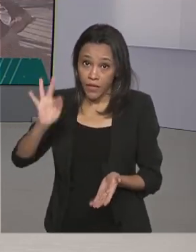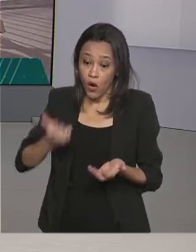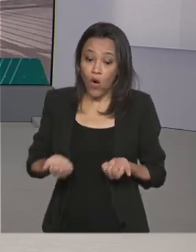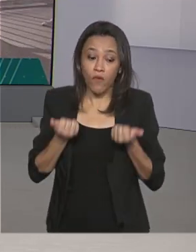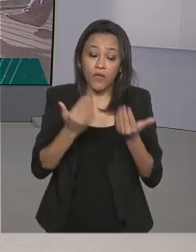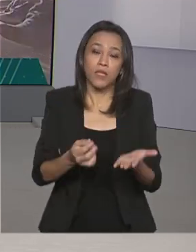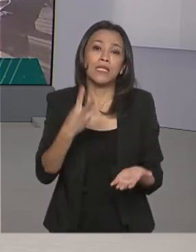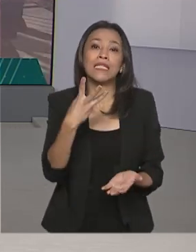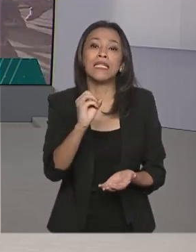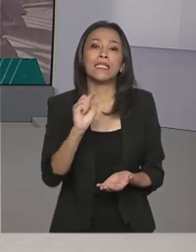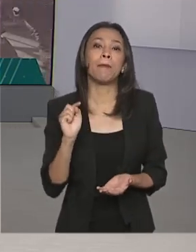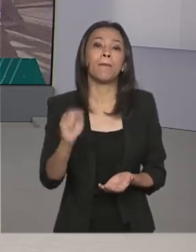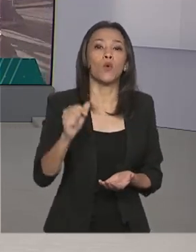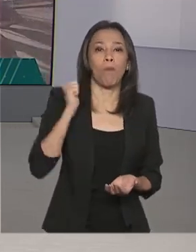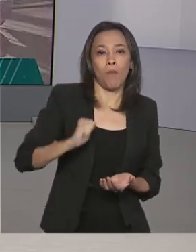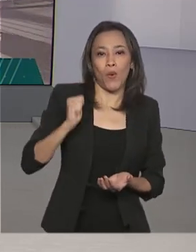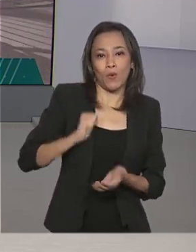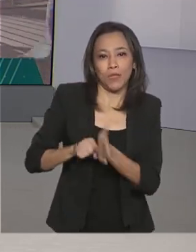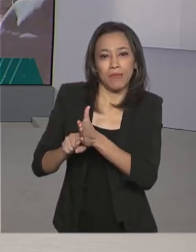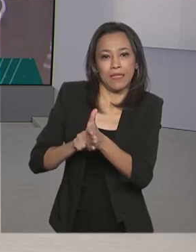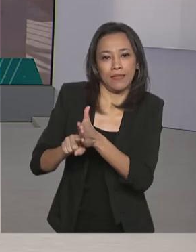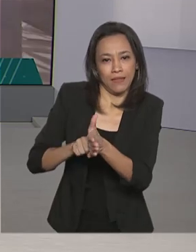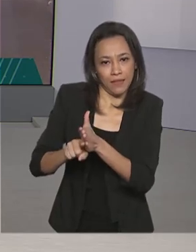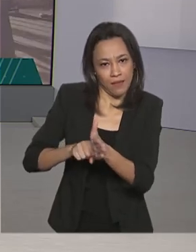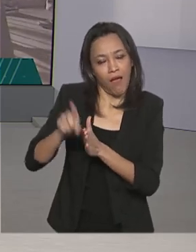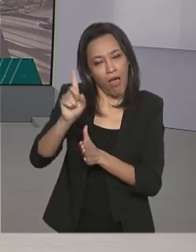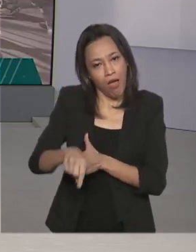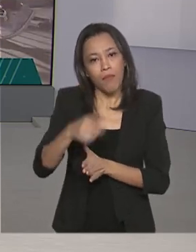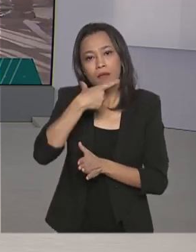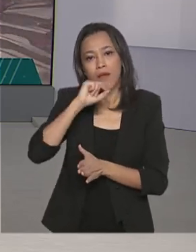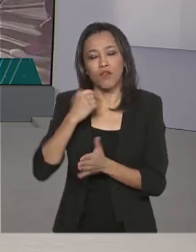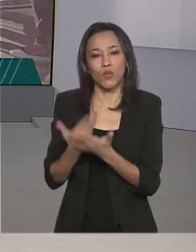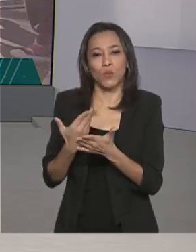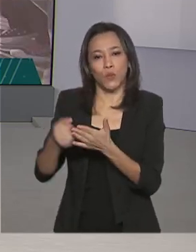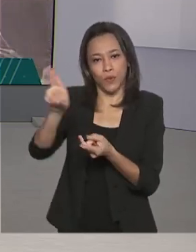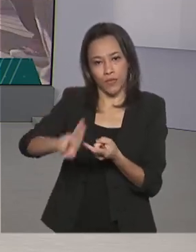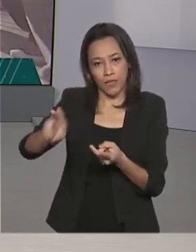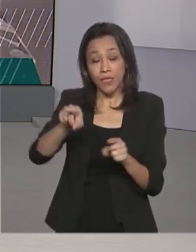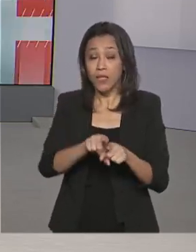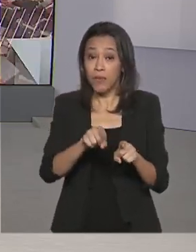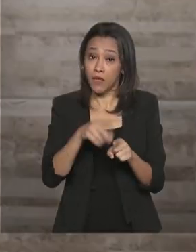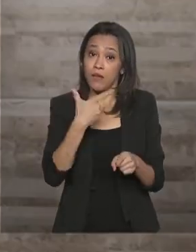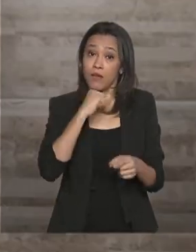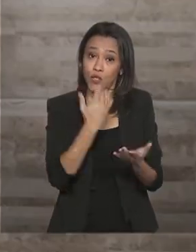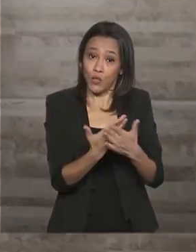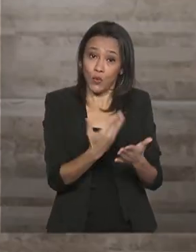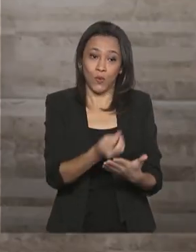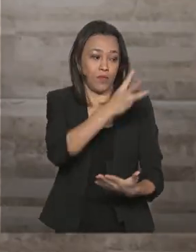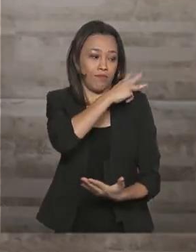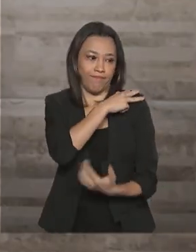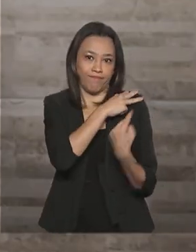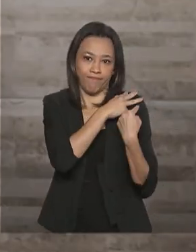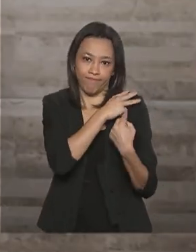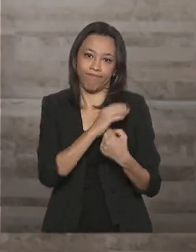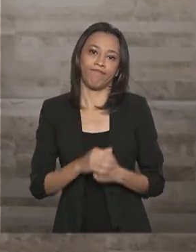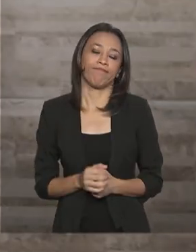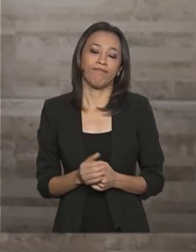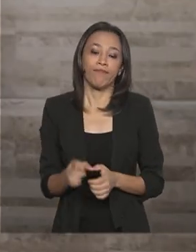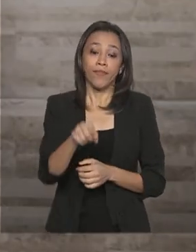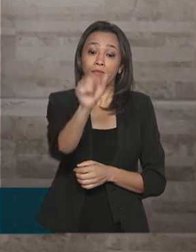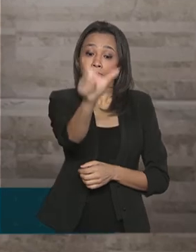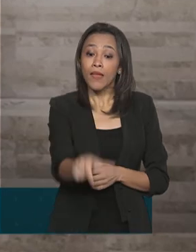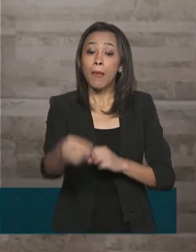iniciação científica. As vagas são para universitários e alunos do ensino médio. Dionísio faz